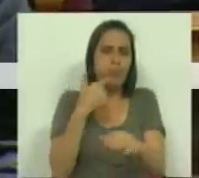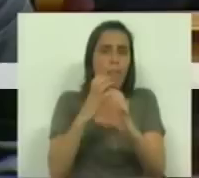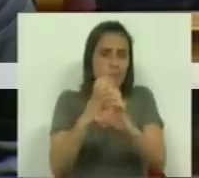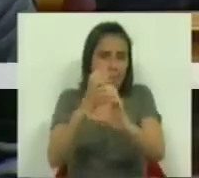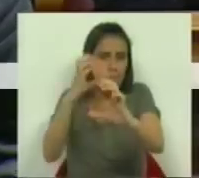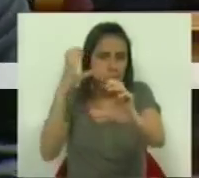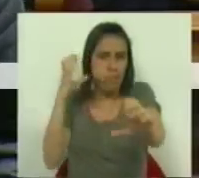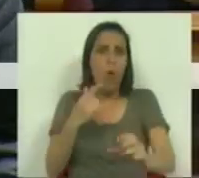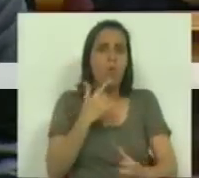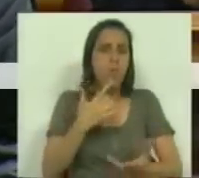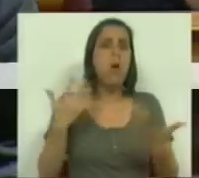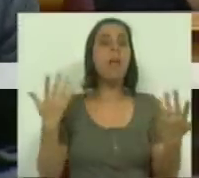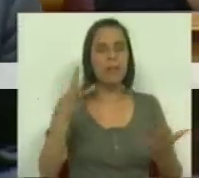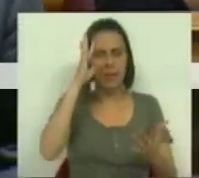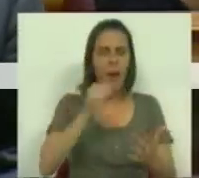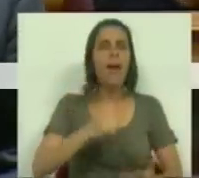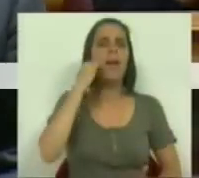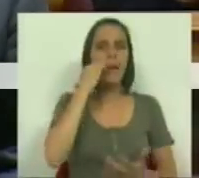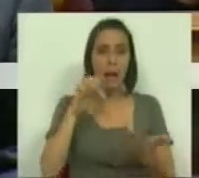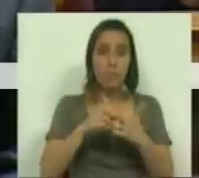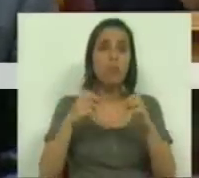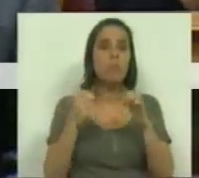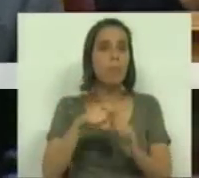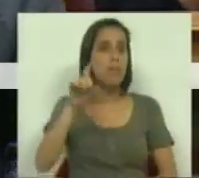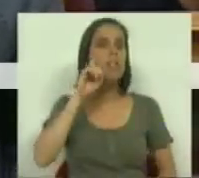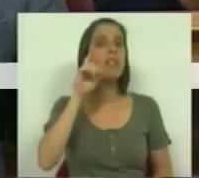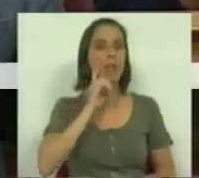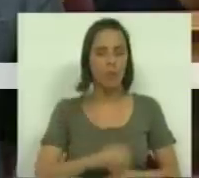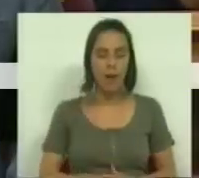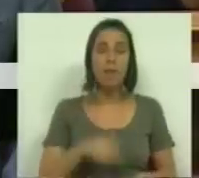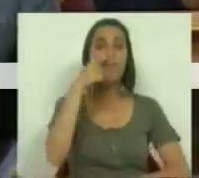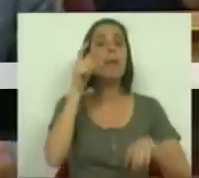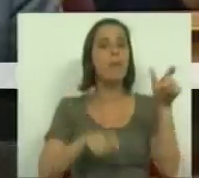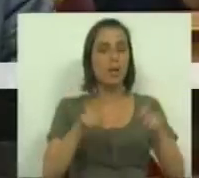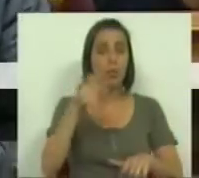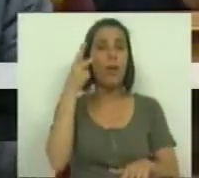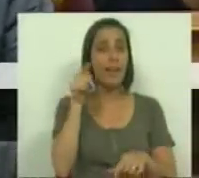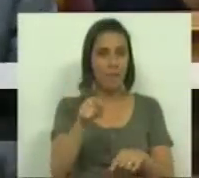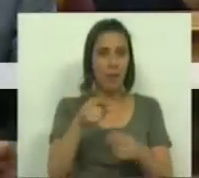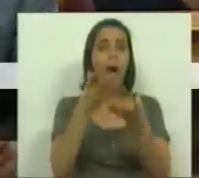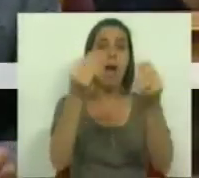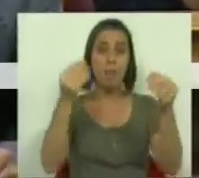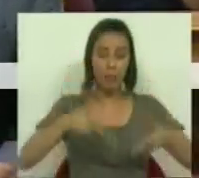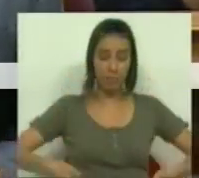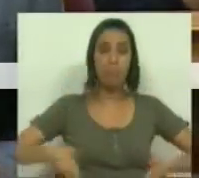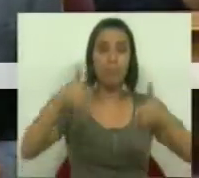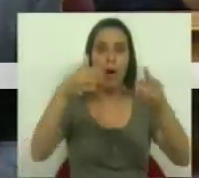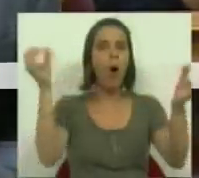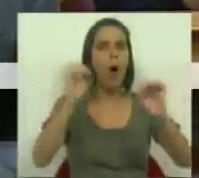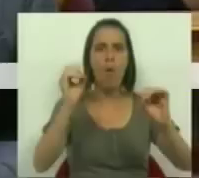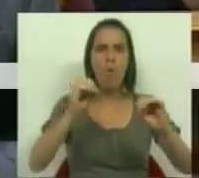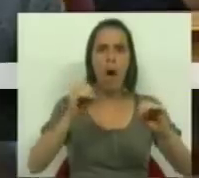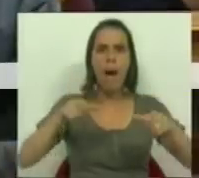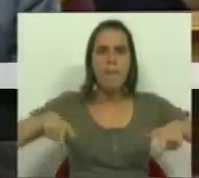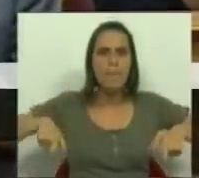pesados, e sabe que tem graves problemas de segurança para as suas populações. Em muitos deste lanço não há sequer